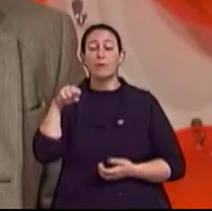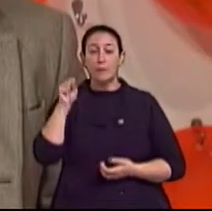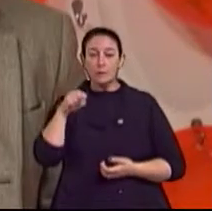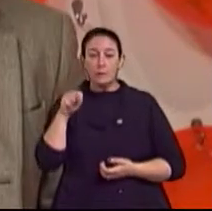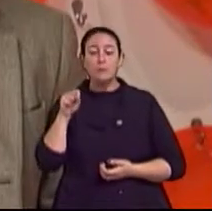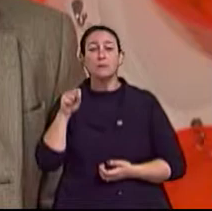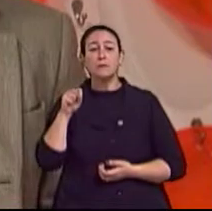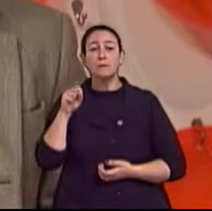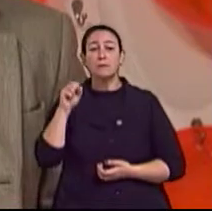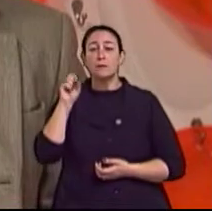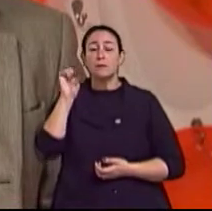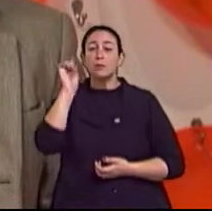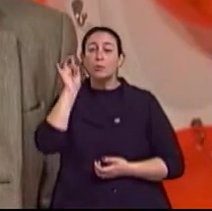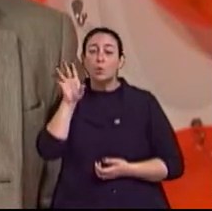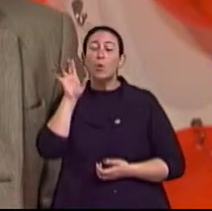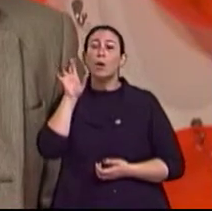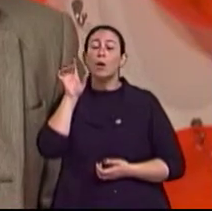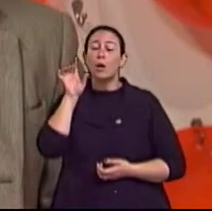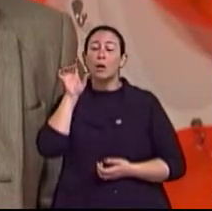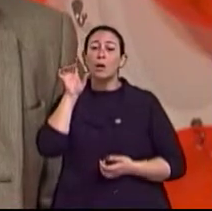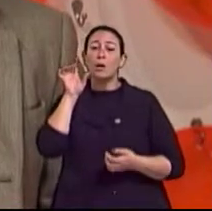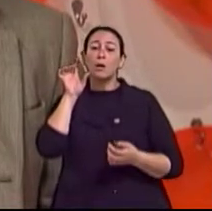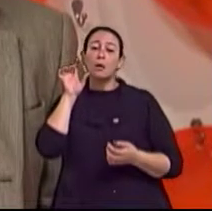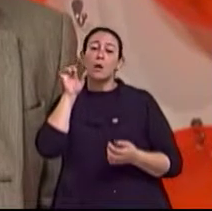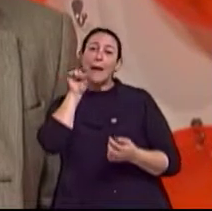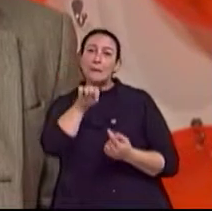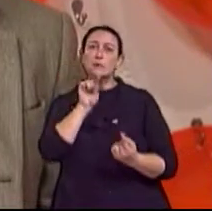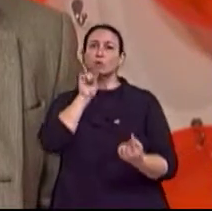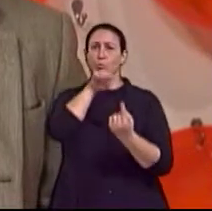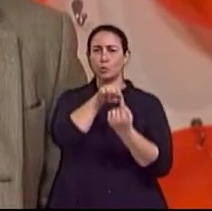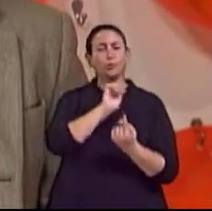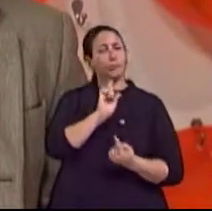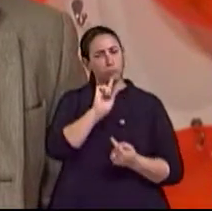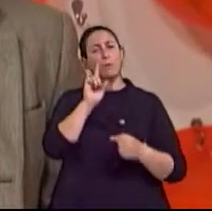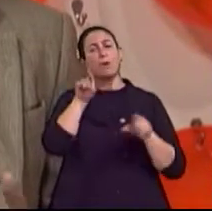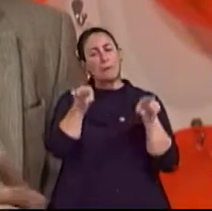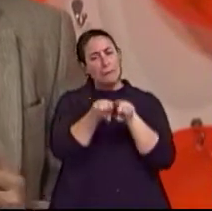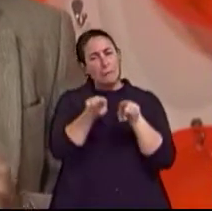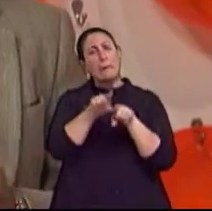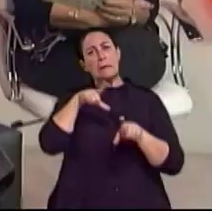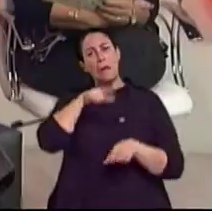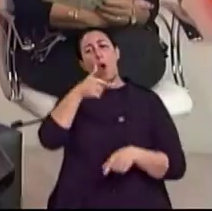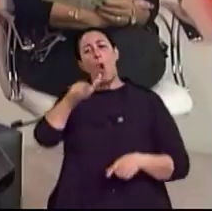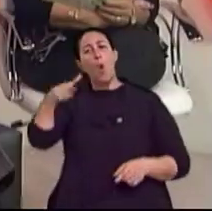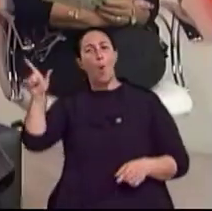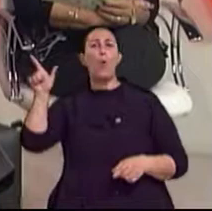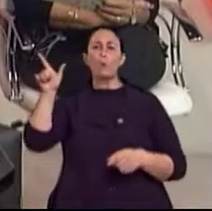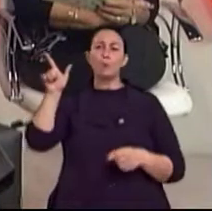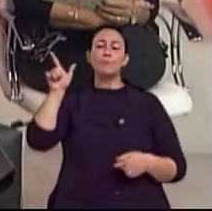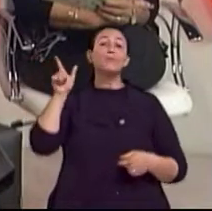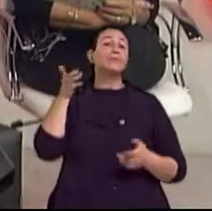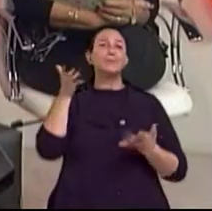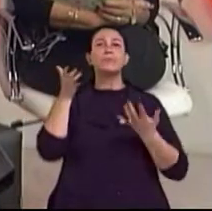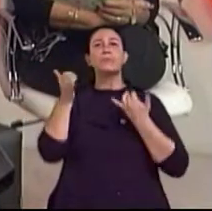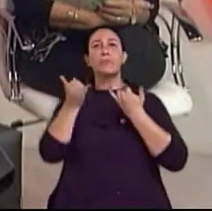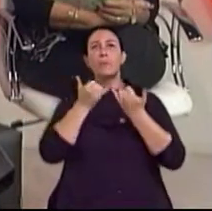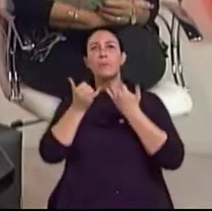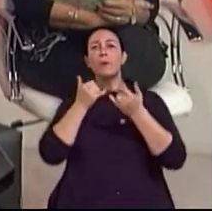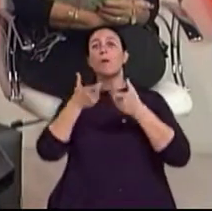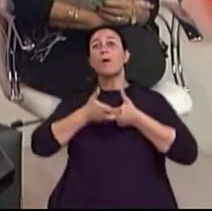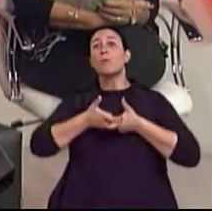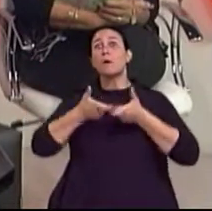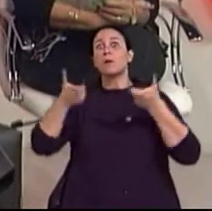Isabel, mas não é o único. Ah, perfeito. Então, outros motivos são a nossa baixa escolaridade,